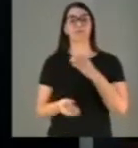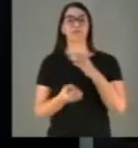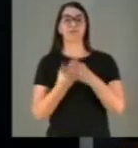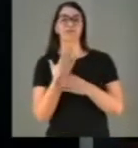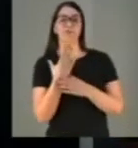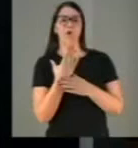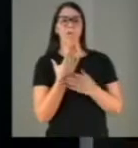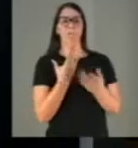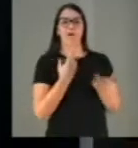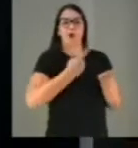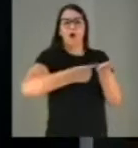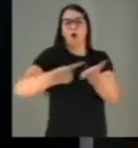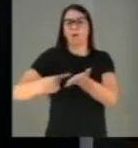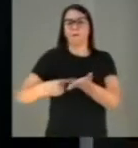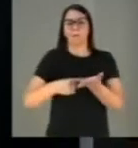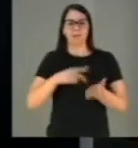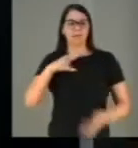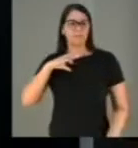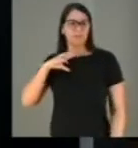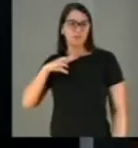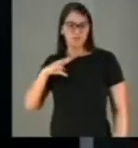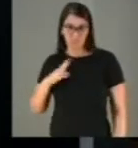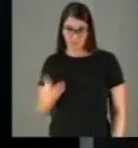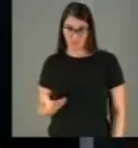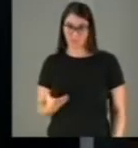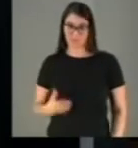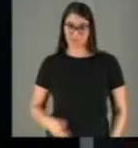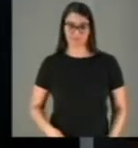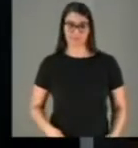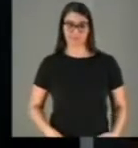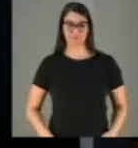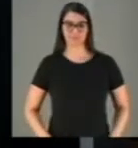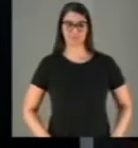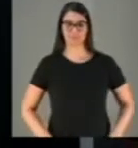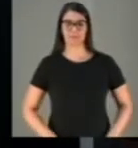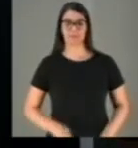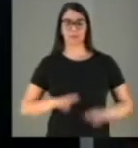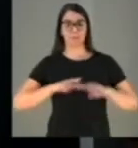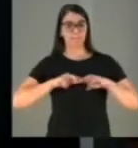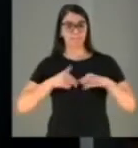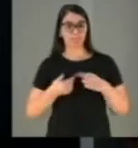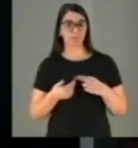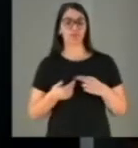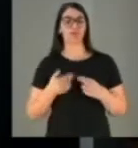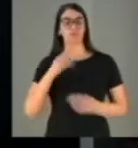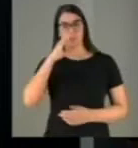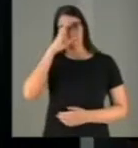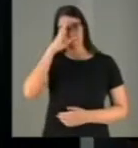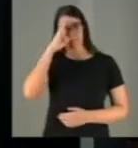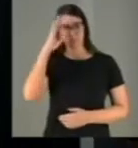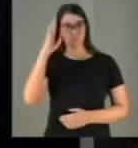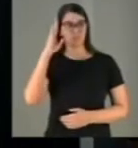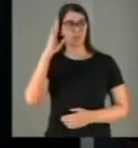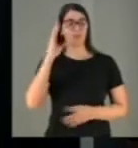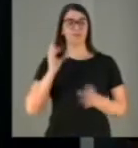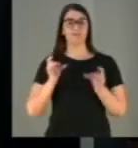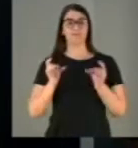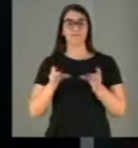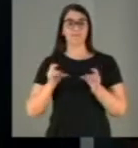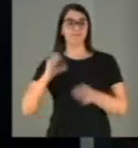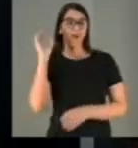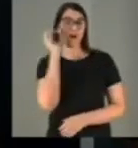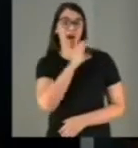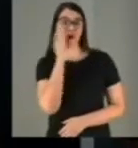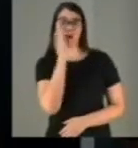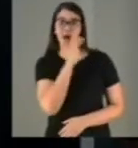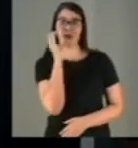cartéis privados. A despeito disso, e talvez por isso, priorizou-se a venda acelerada da